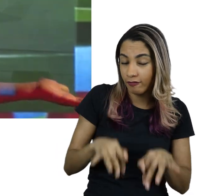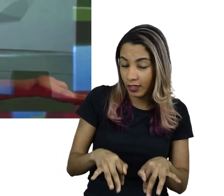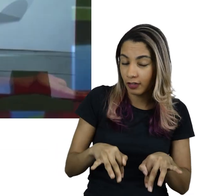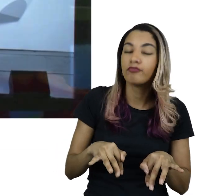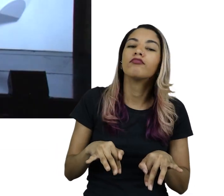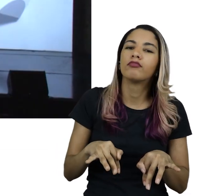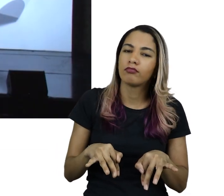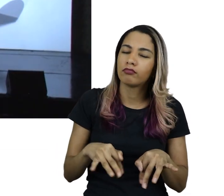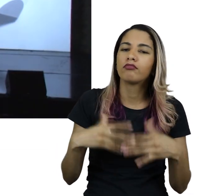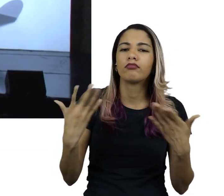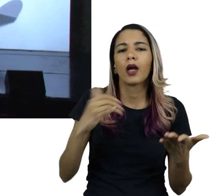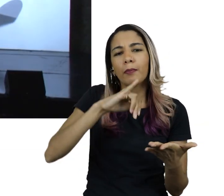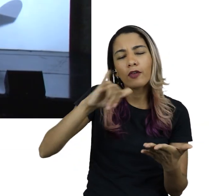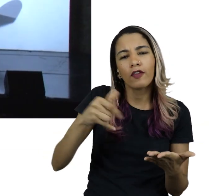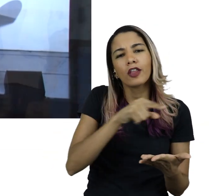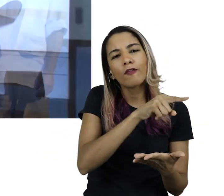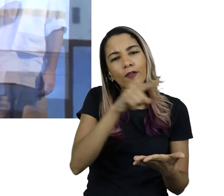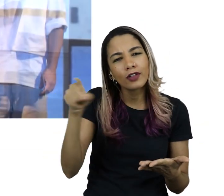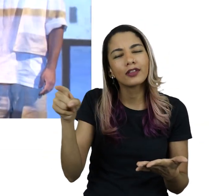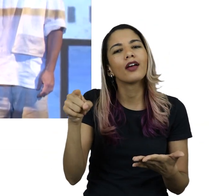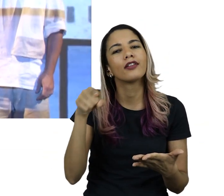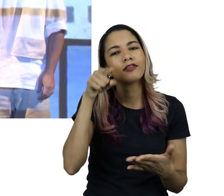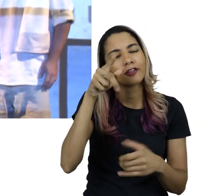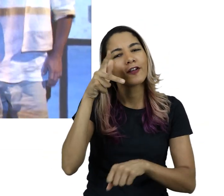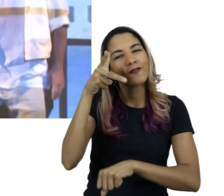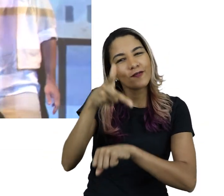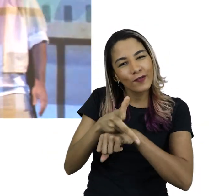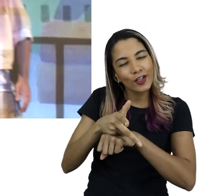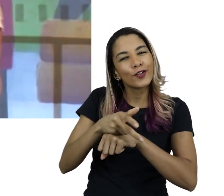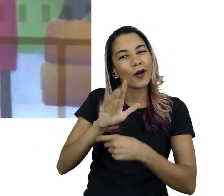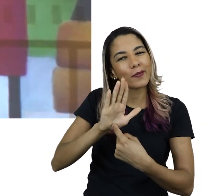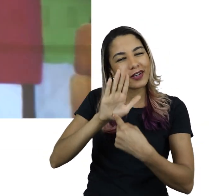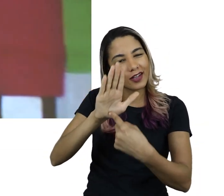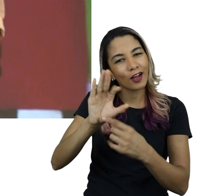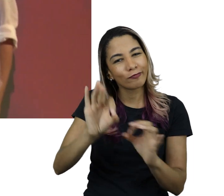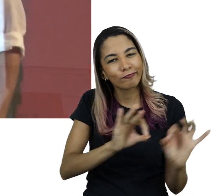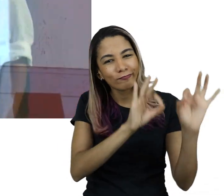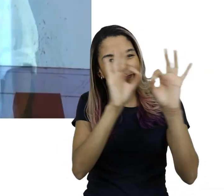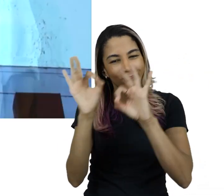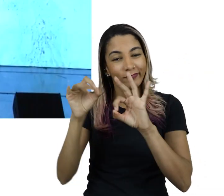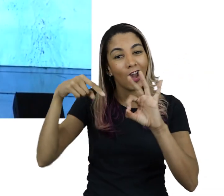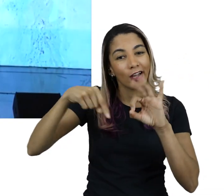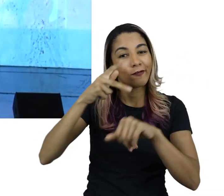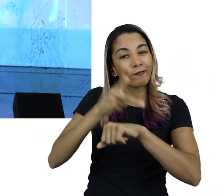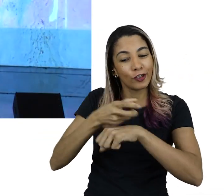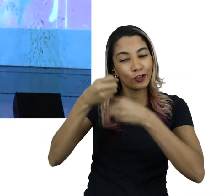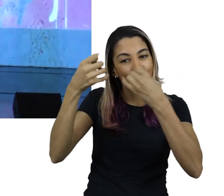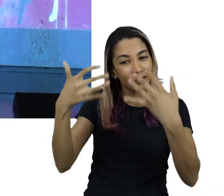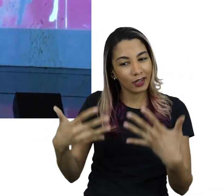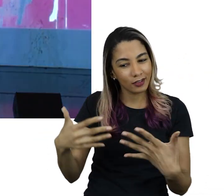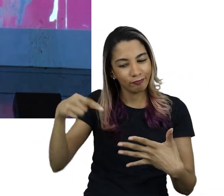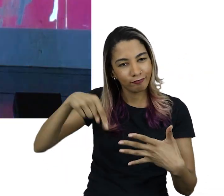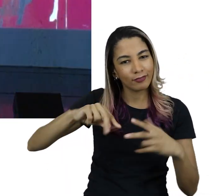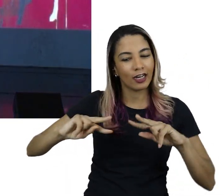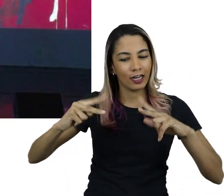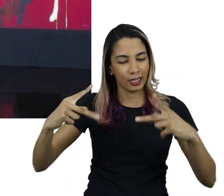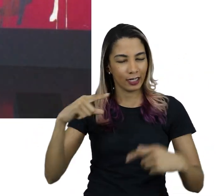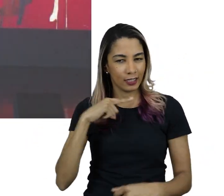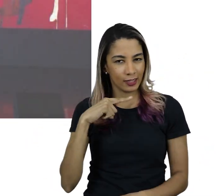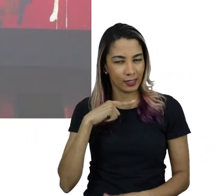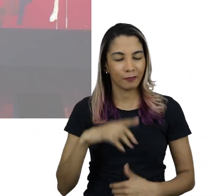vídeo, convidamos você também a se encantar, assistindo ao espetáculo no link que deixaremos na descrição.